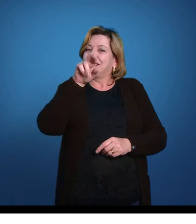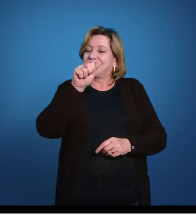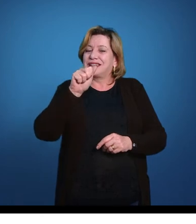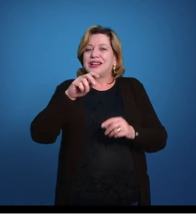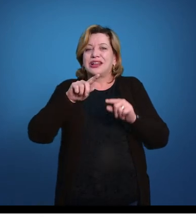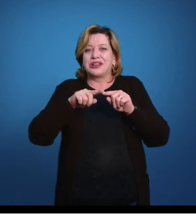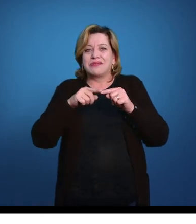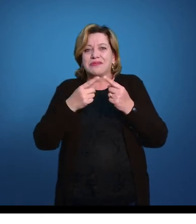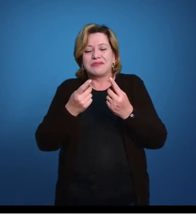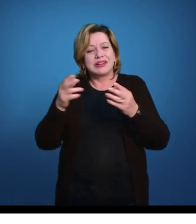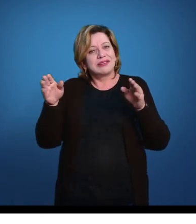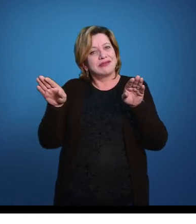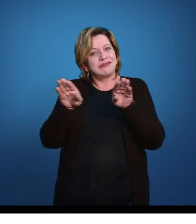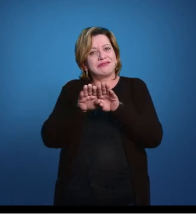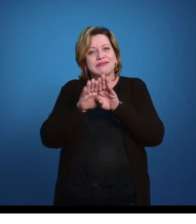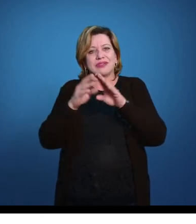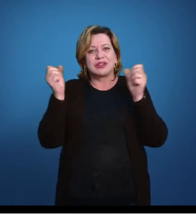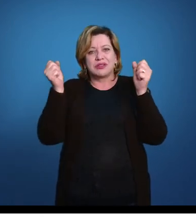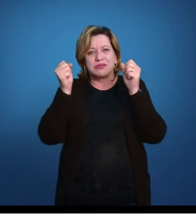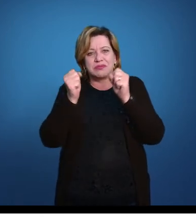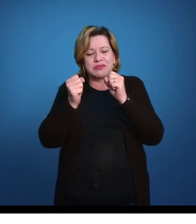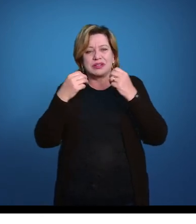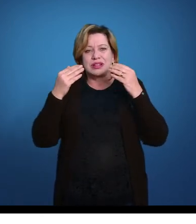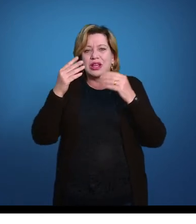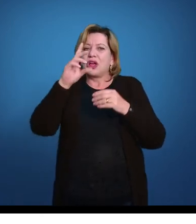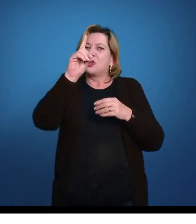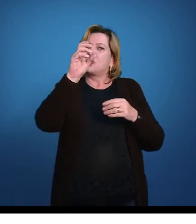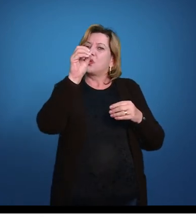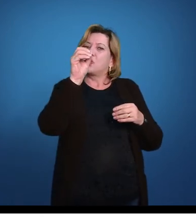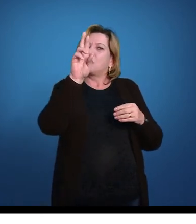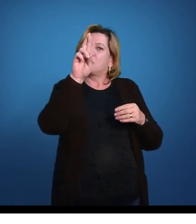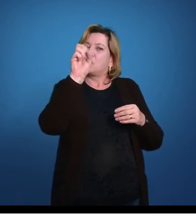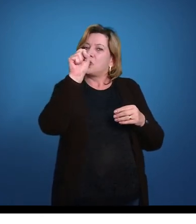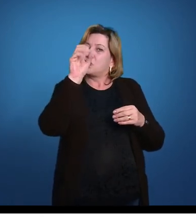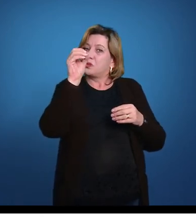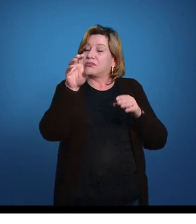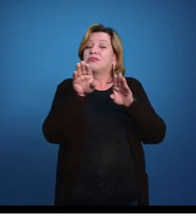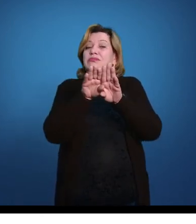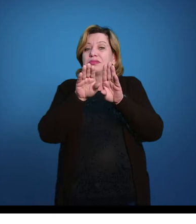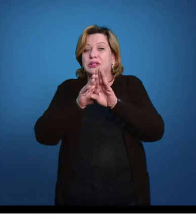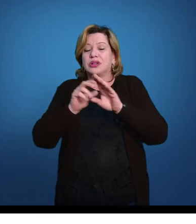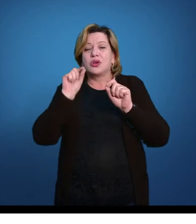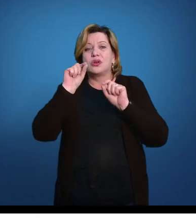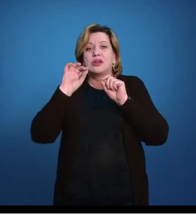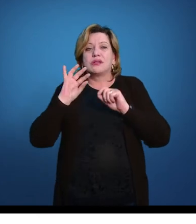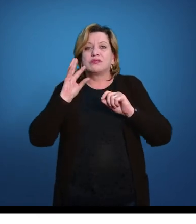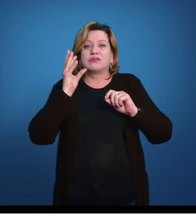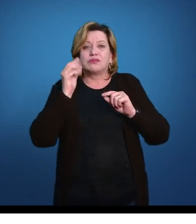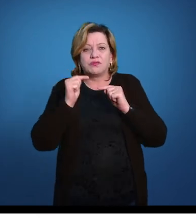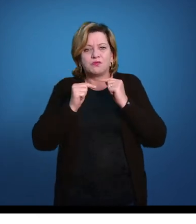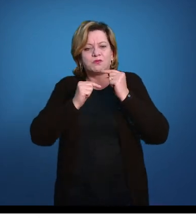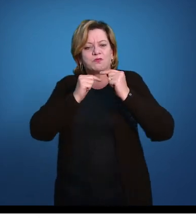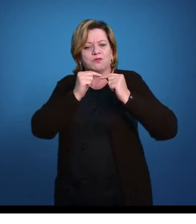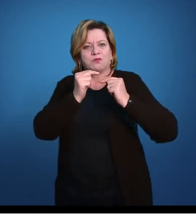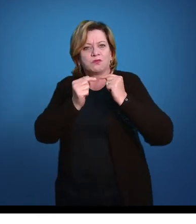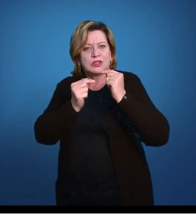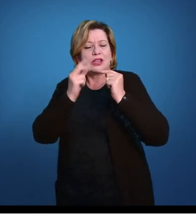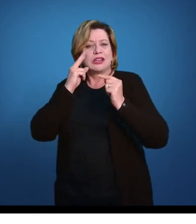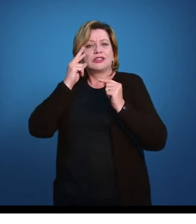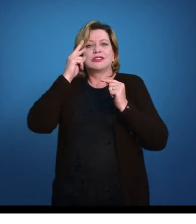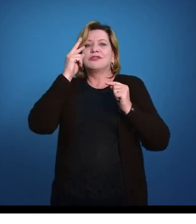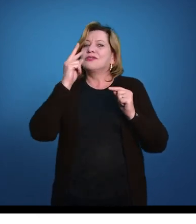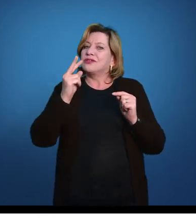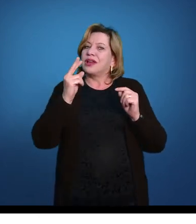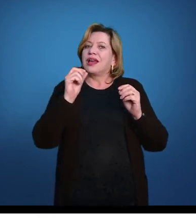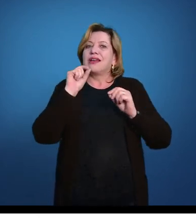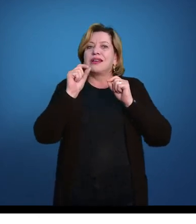ou pode vir até uma região do dorso. O que pode acontecer aqui e que vai acontecendo com os peixes que a gente vai ver daqui para frente